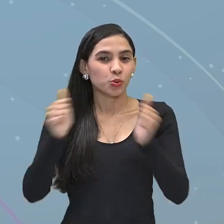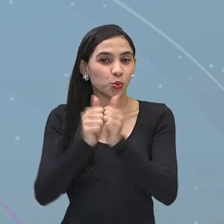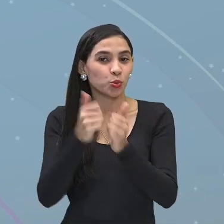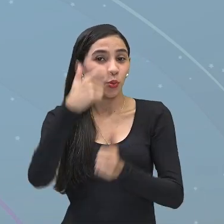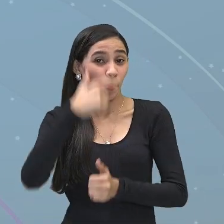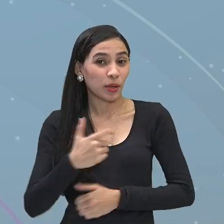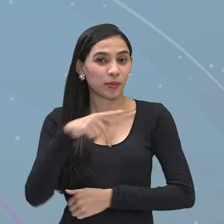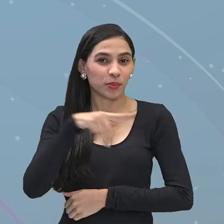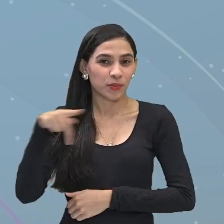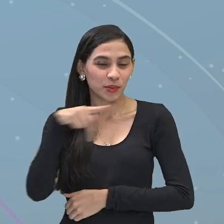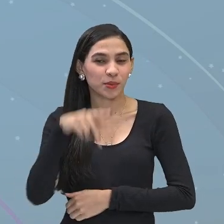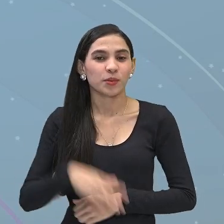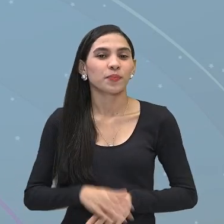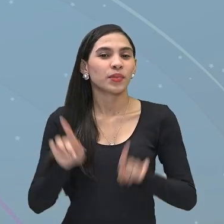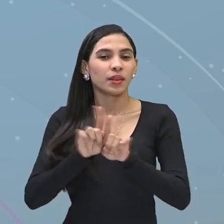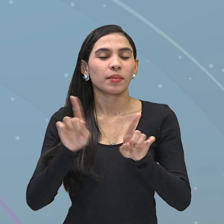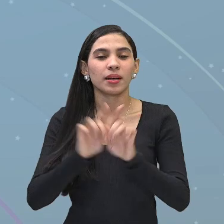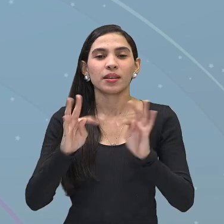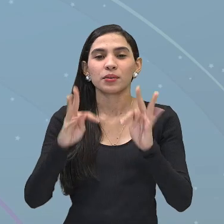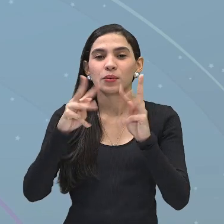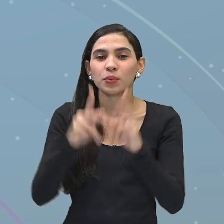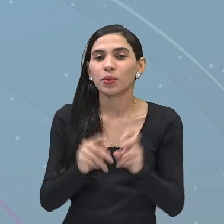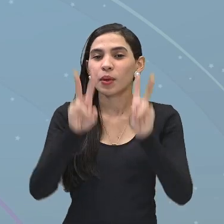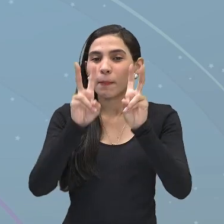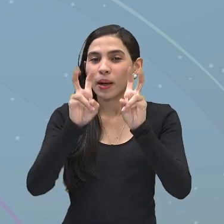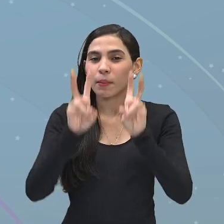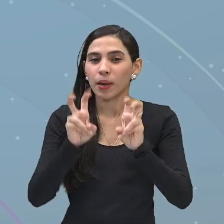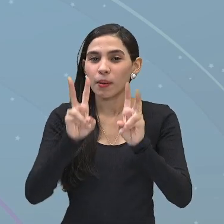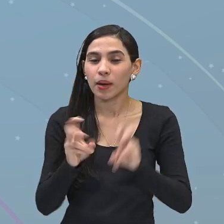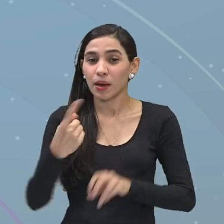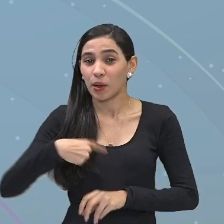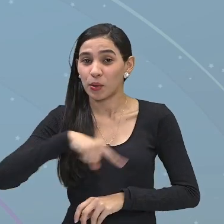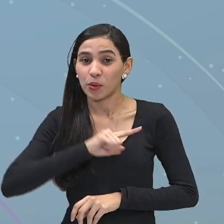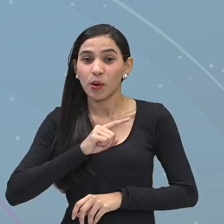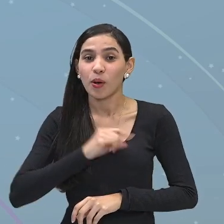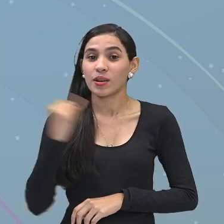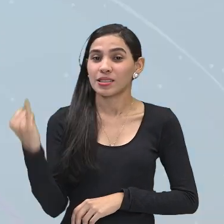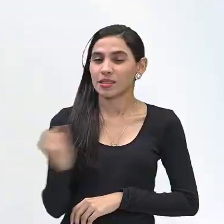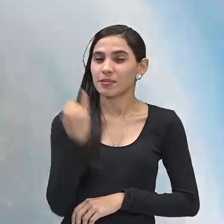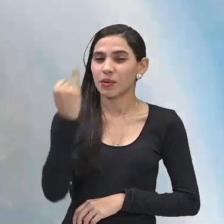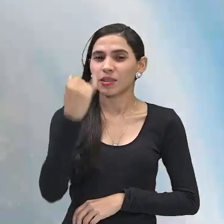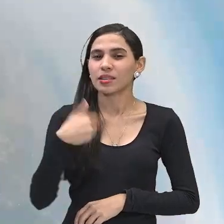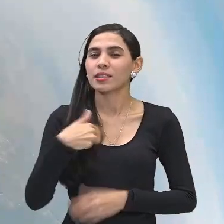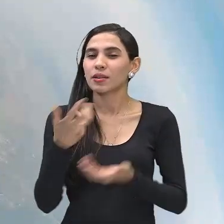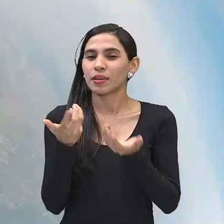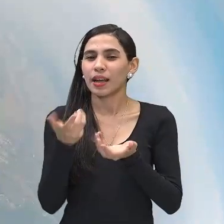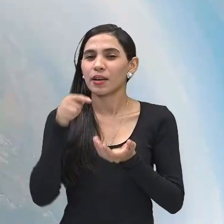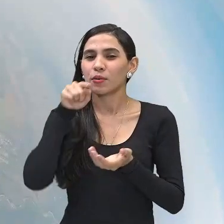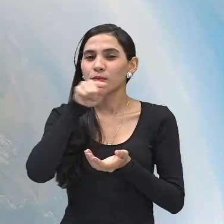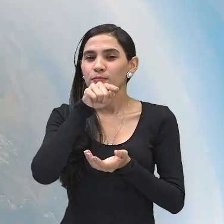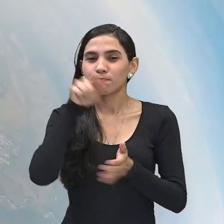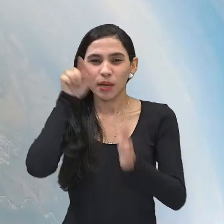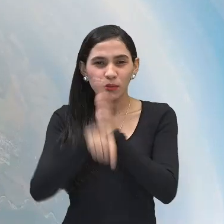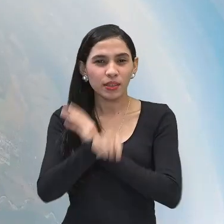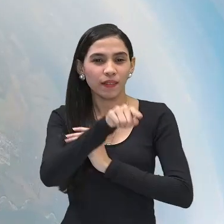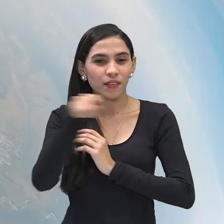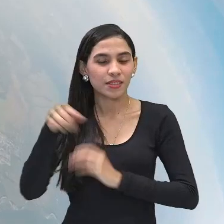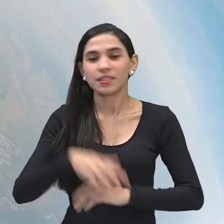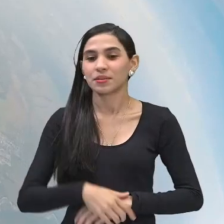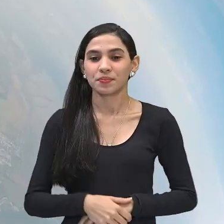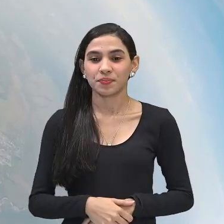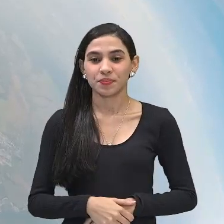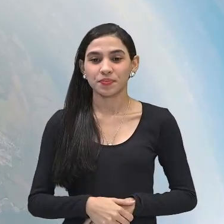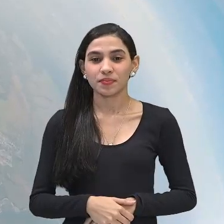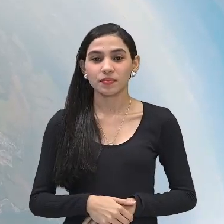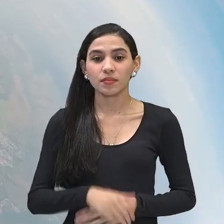e todo o assunto que nós vamos abordar. E eu tenho uma pergunta para vocês. Olha só,